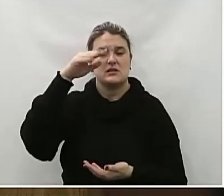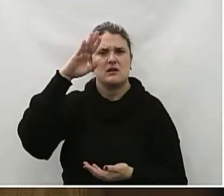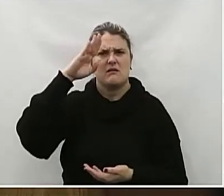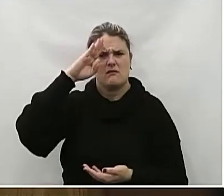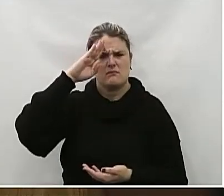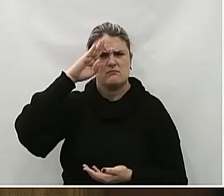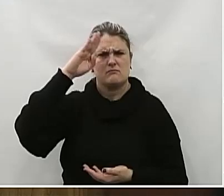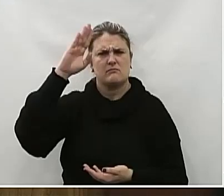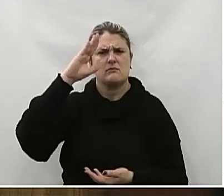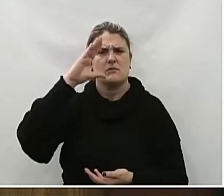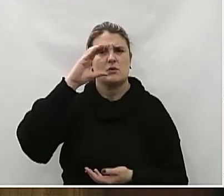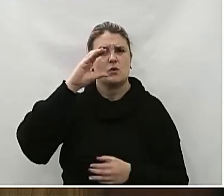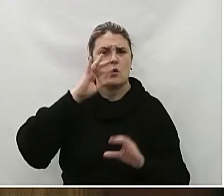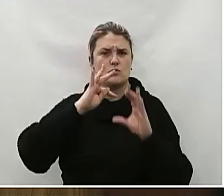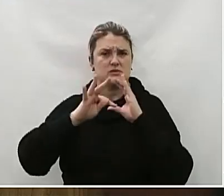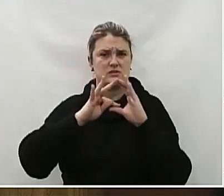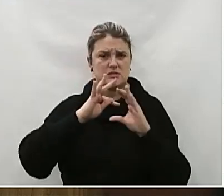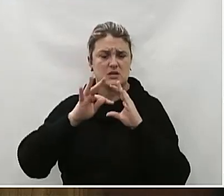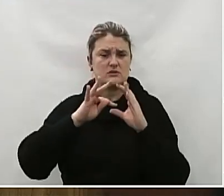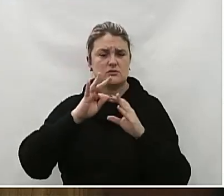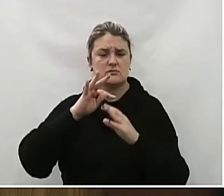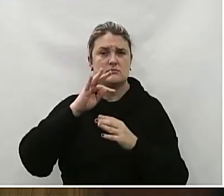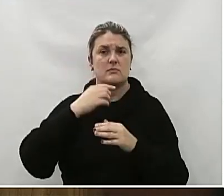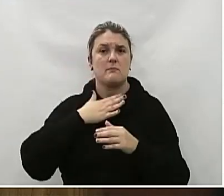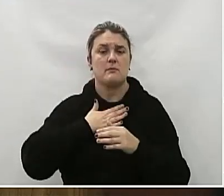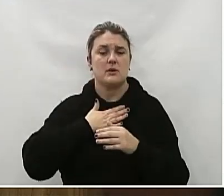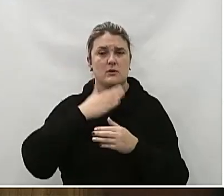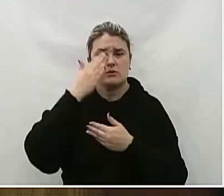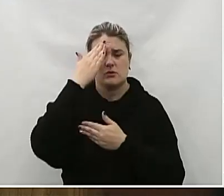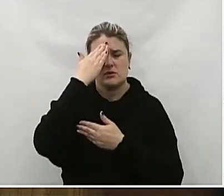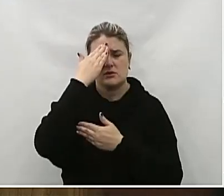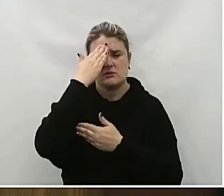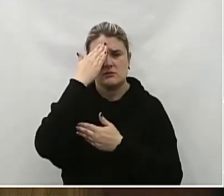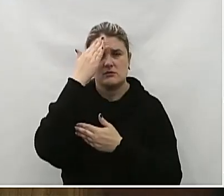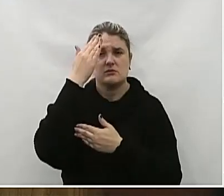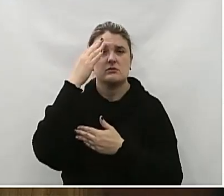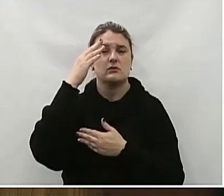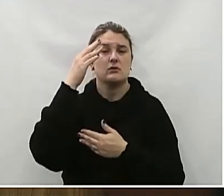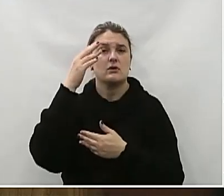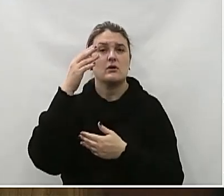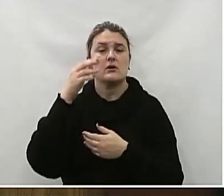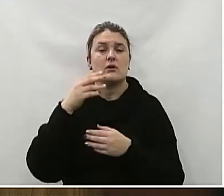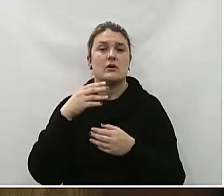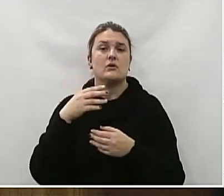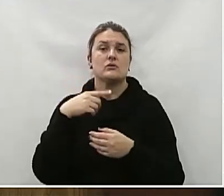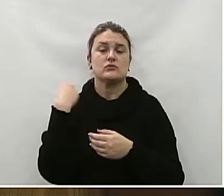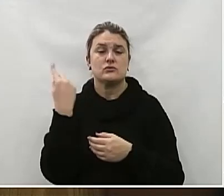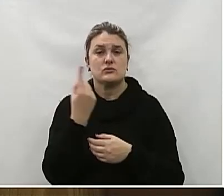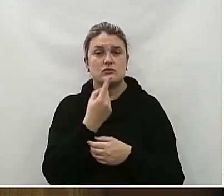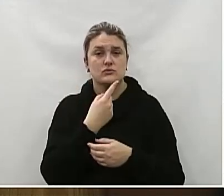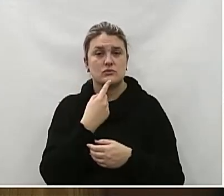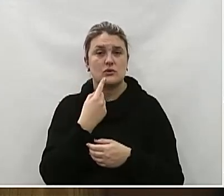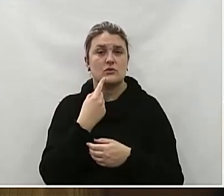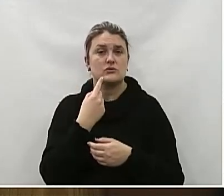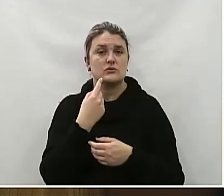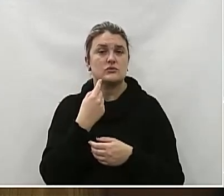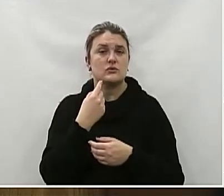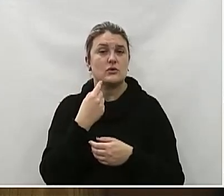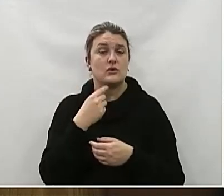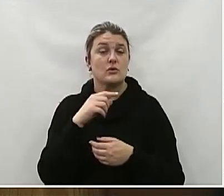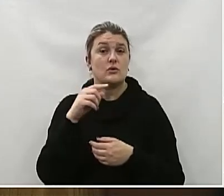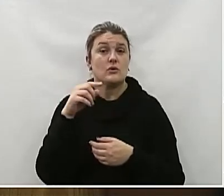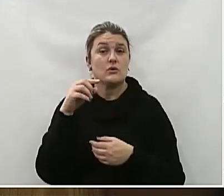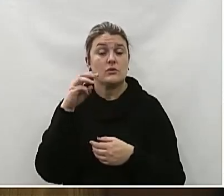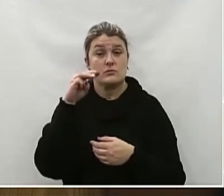O reconhecimento Aos militares Estaduais A Câmara de Vereadores De União da Vitória Reconhece o trabalho Da Polícia Militar E sua corporação